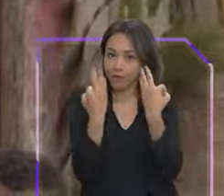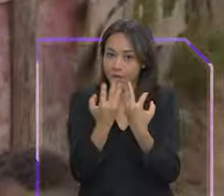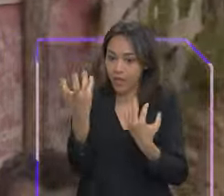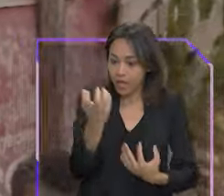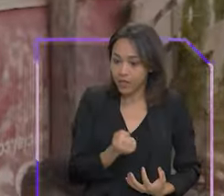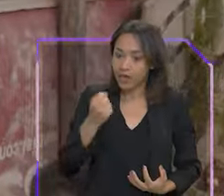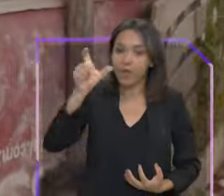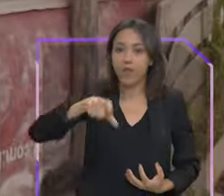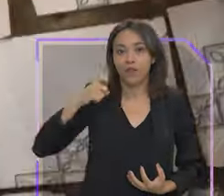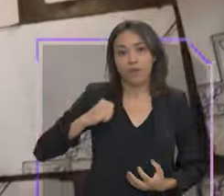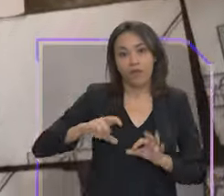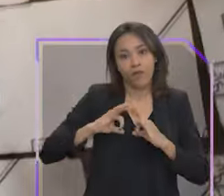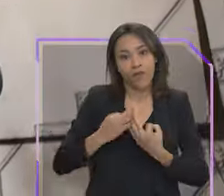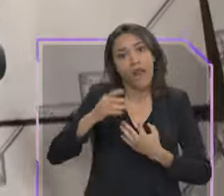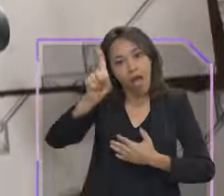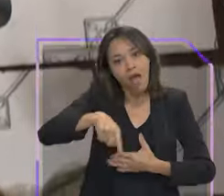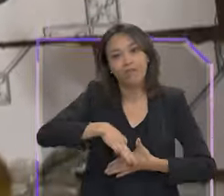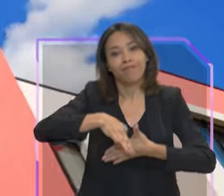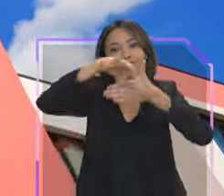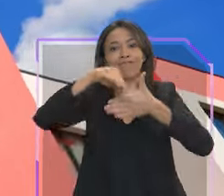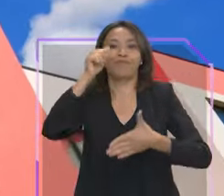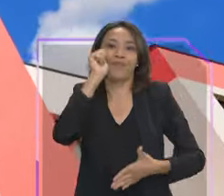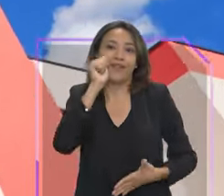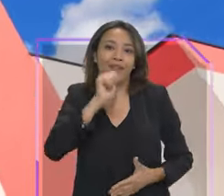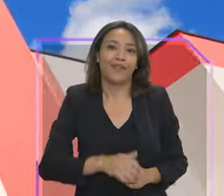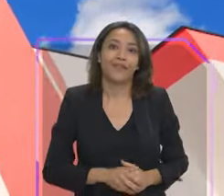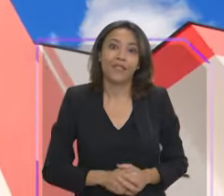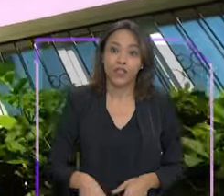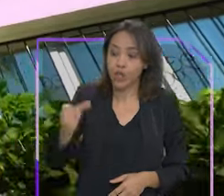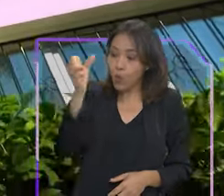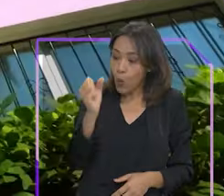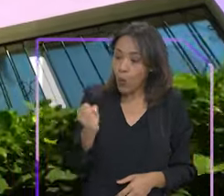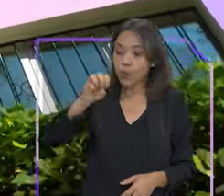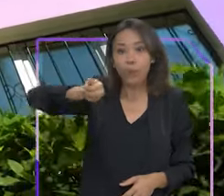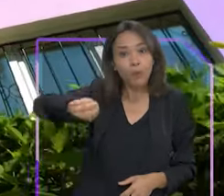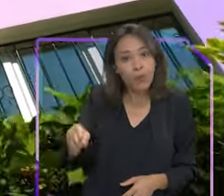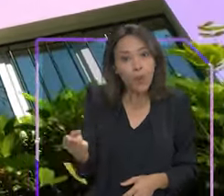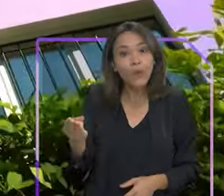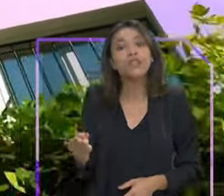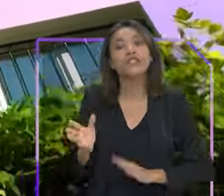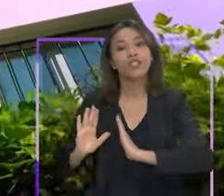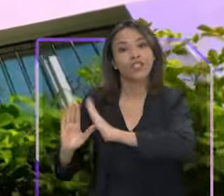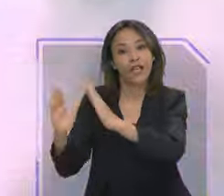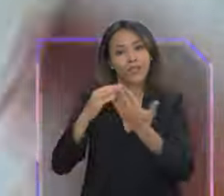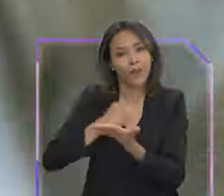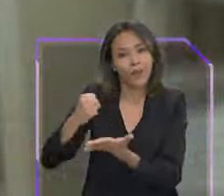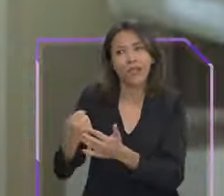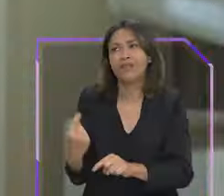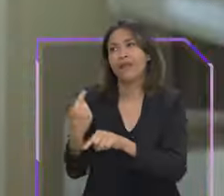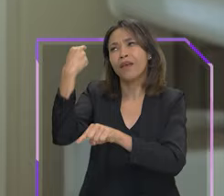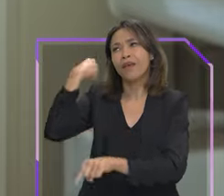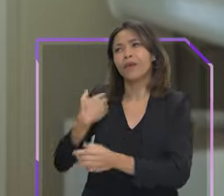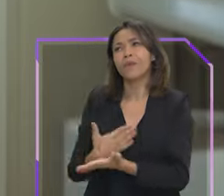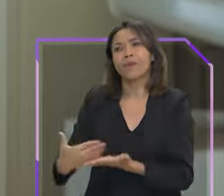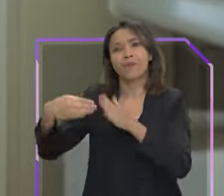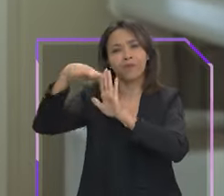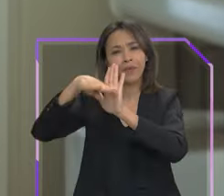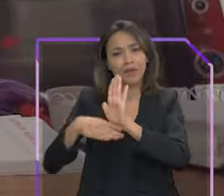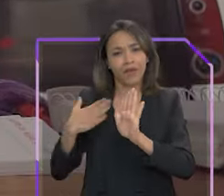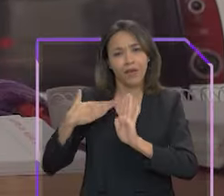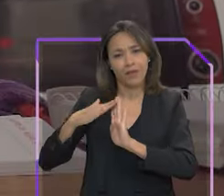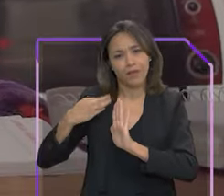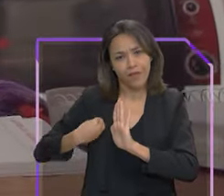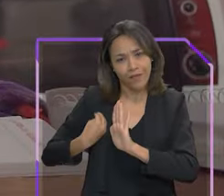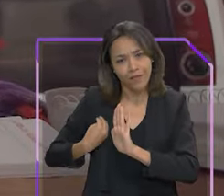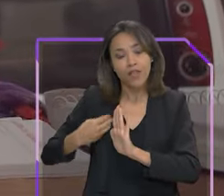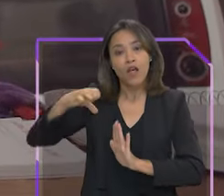Bolsa Família são chefiadas por mulheres. E das 8 milhões de unidades contratadas desde o início do programa Minha Casa Minha